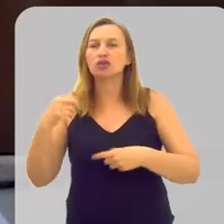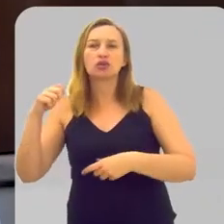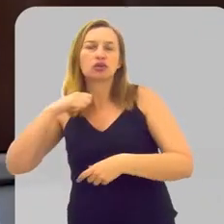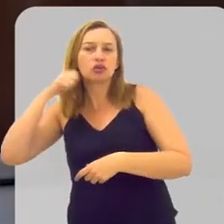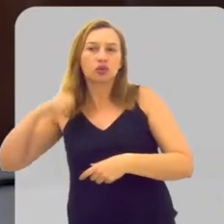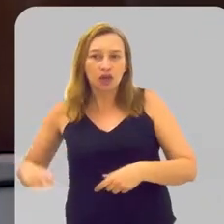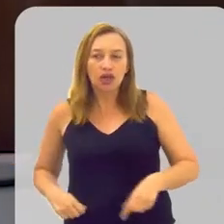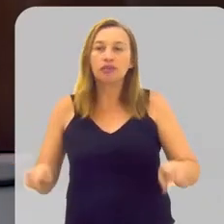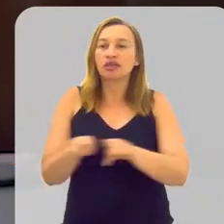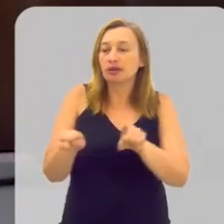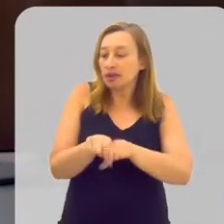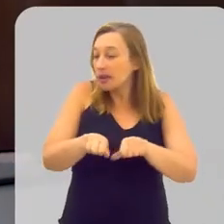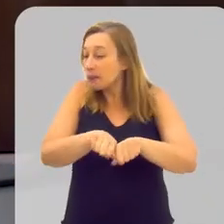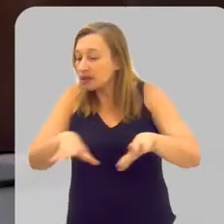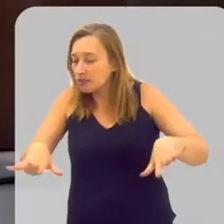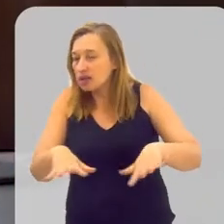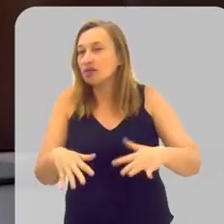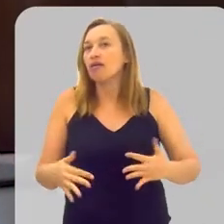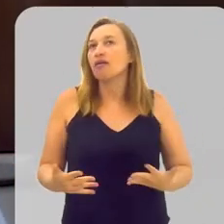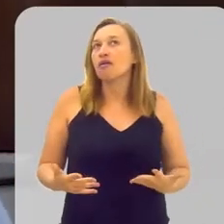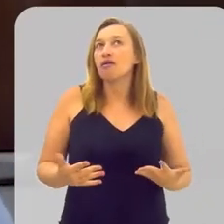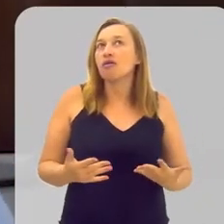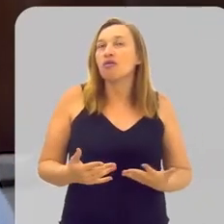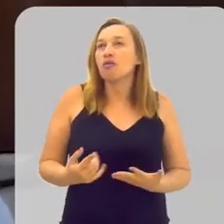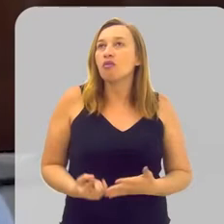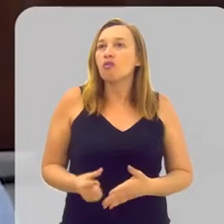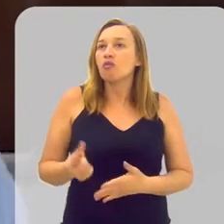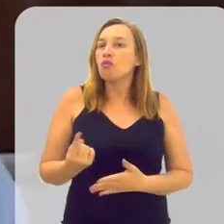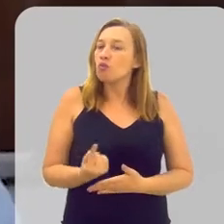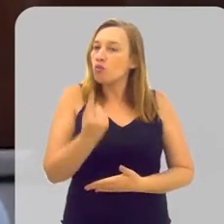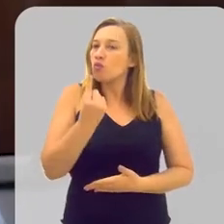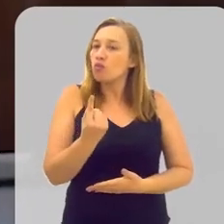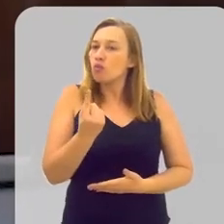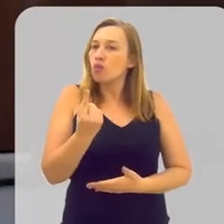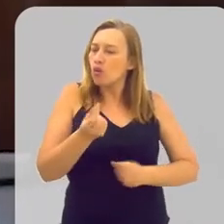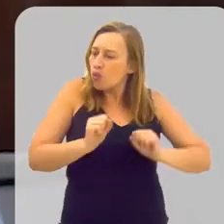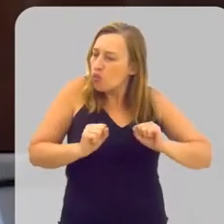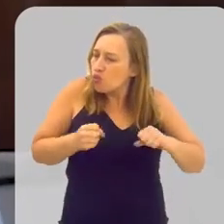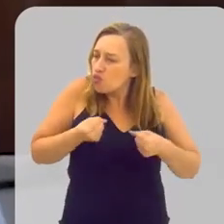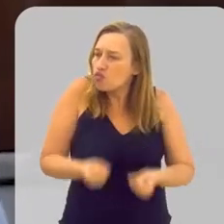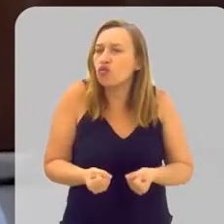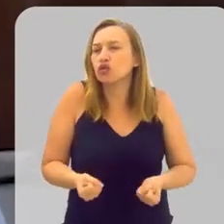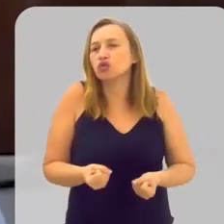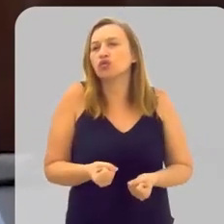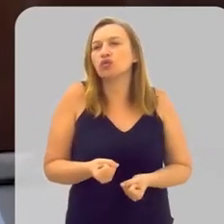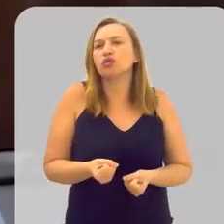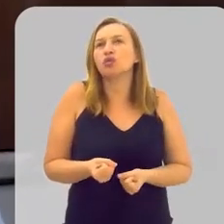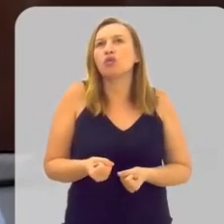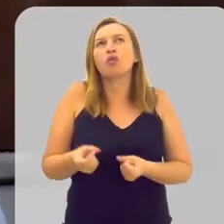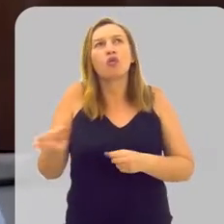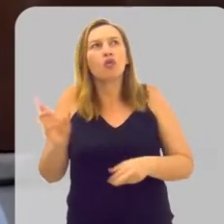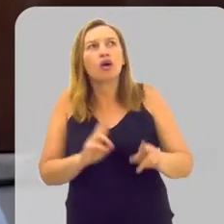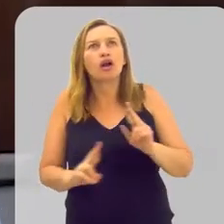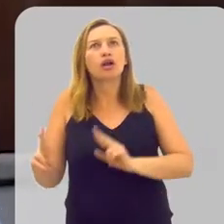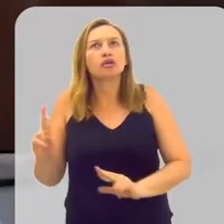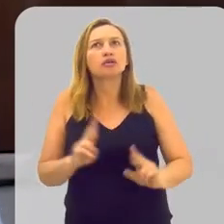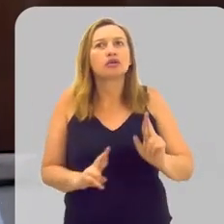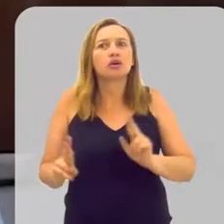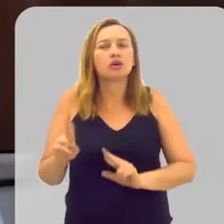do crânio, mas também da pandemia que a gente passou. Uma delas é o reforço com relação